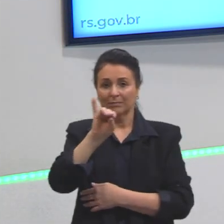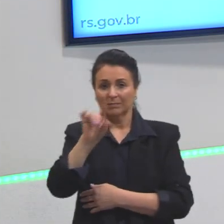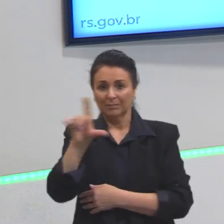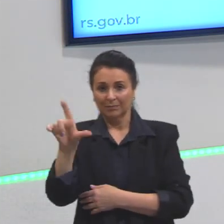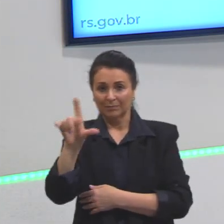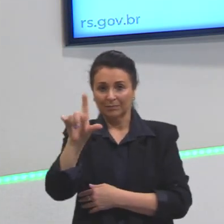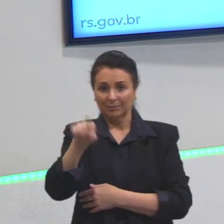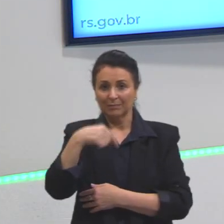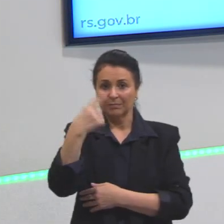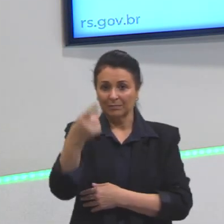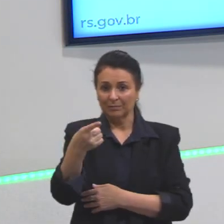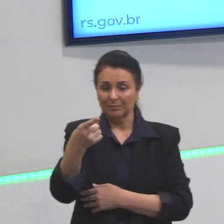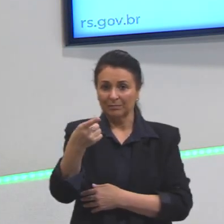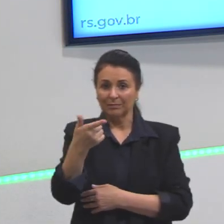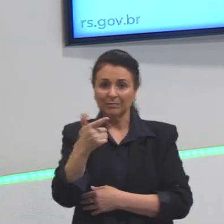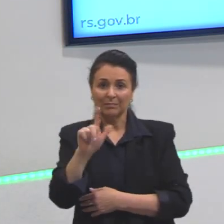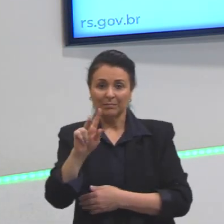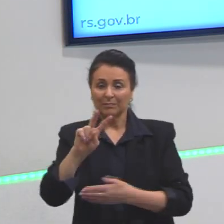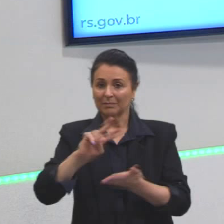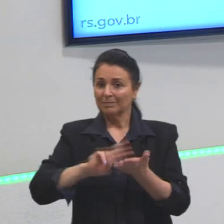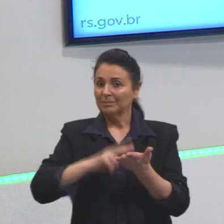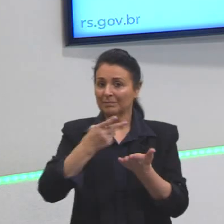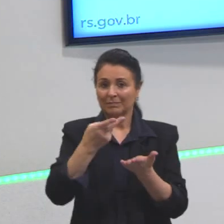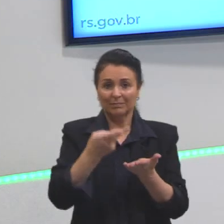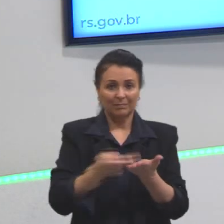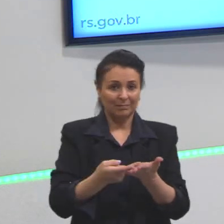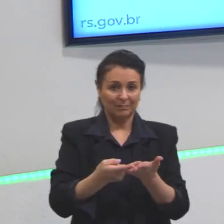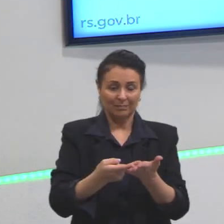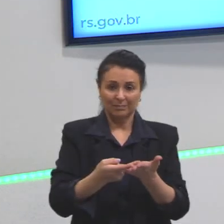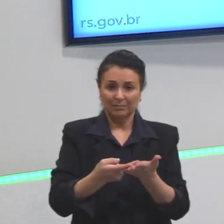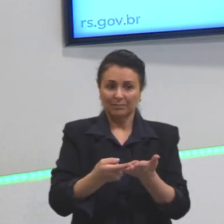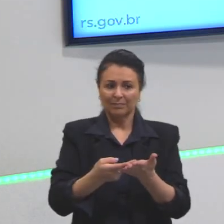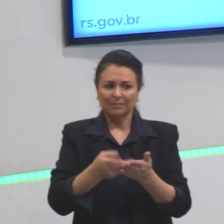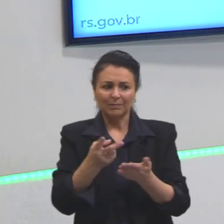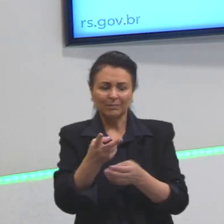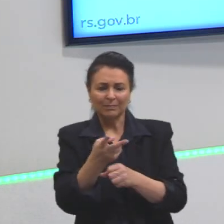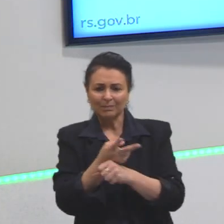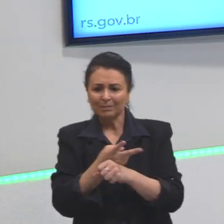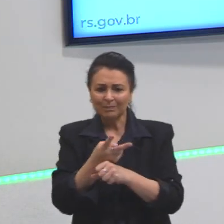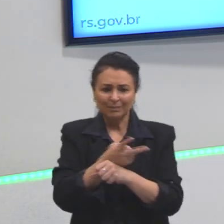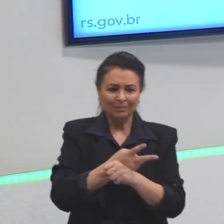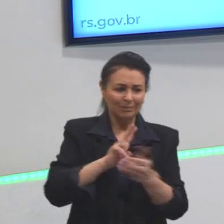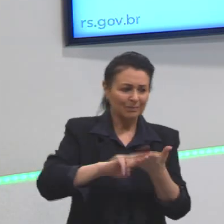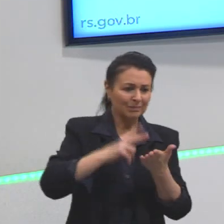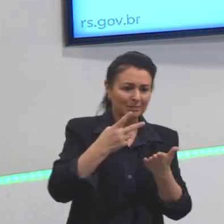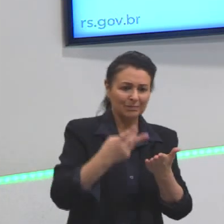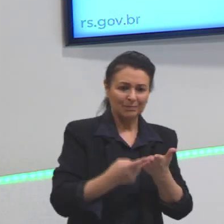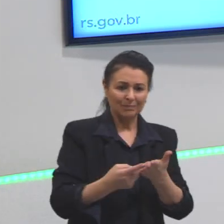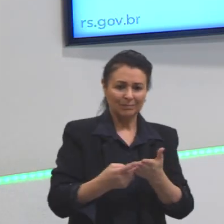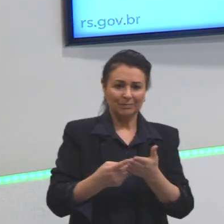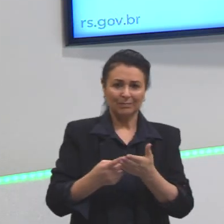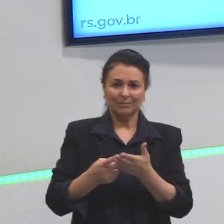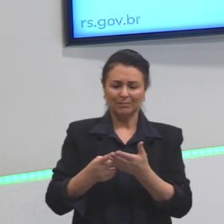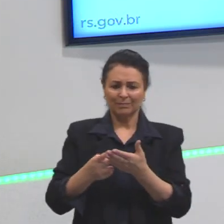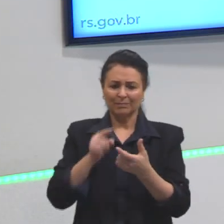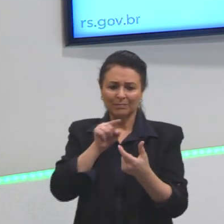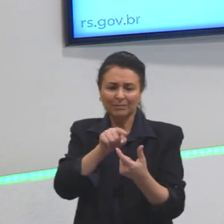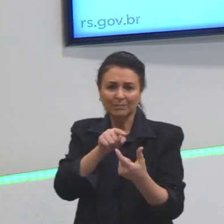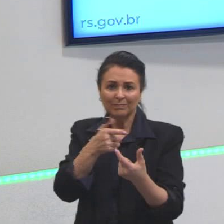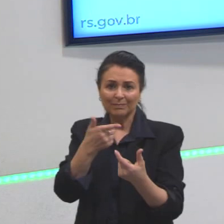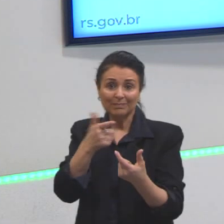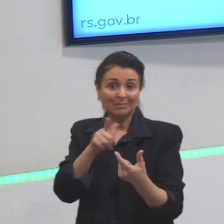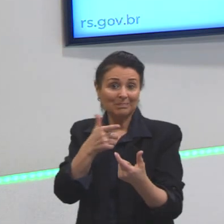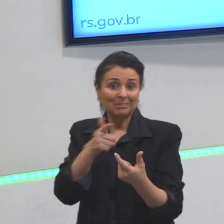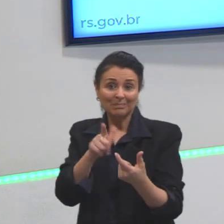não tem tradução. Às vezes a gente procura por uma tradução para essas palavras, mas elas não